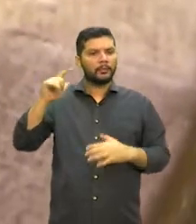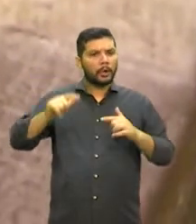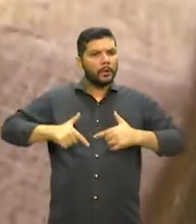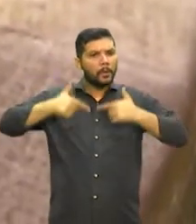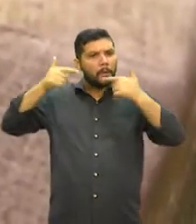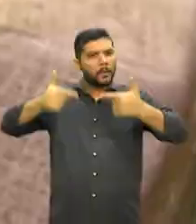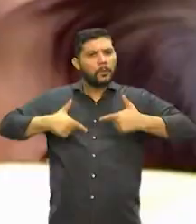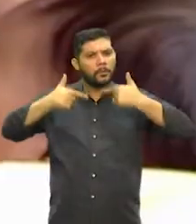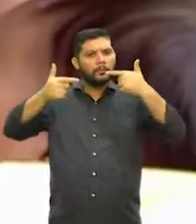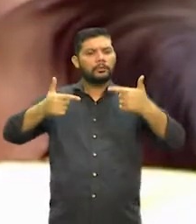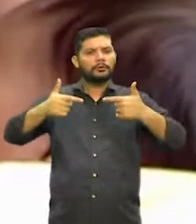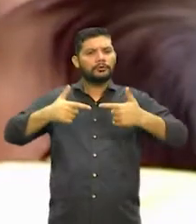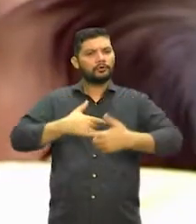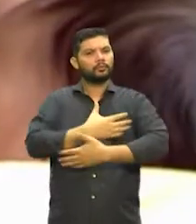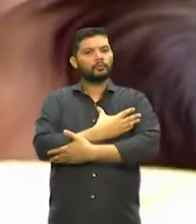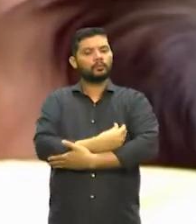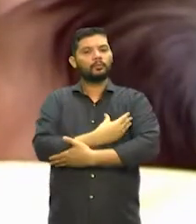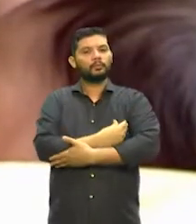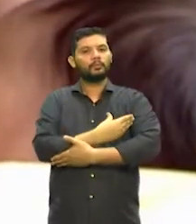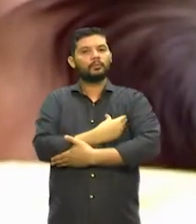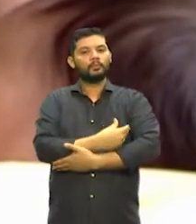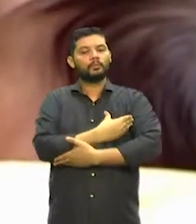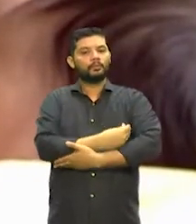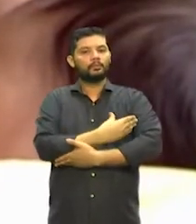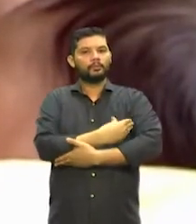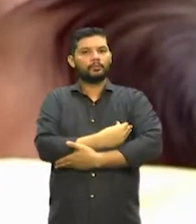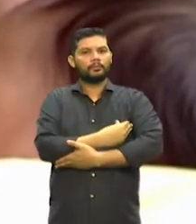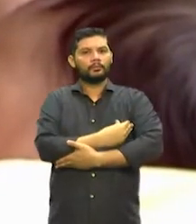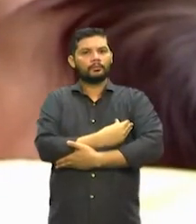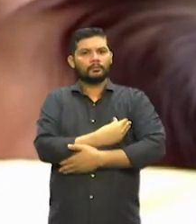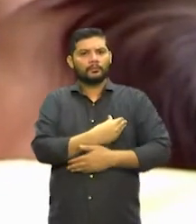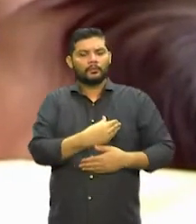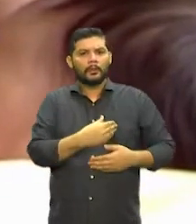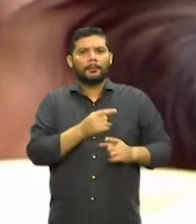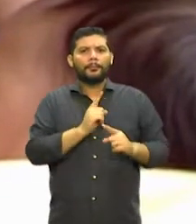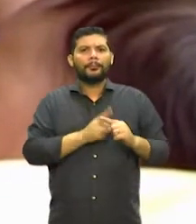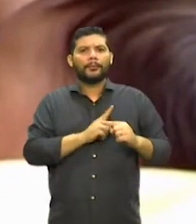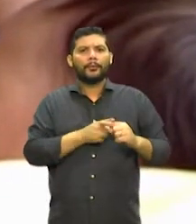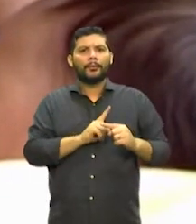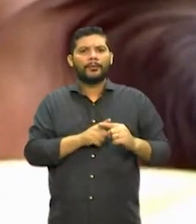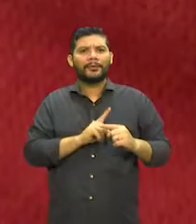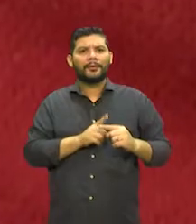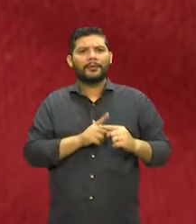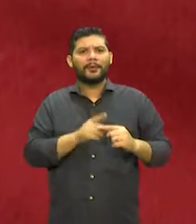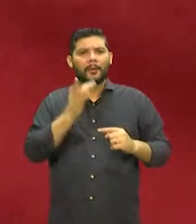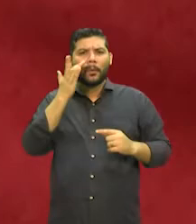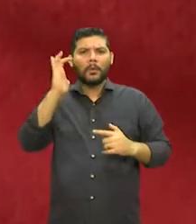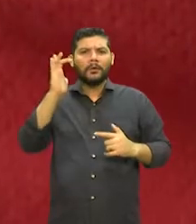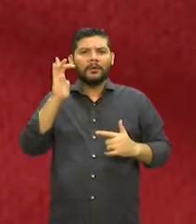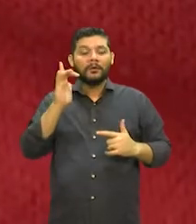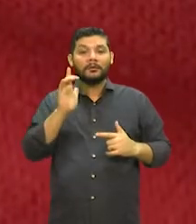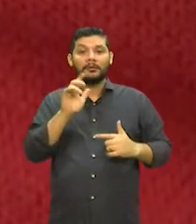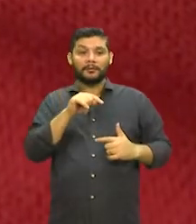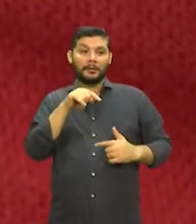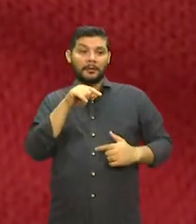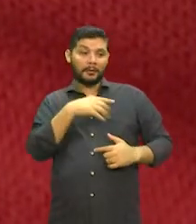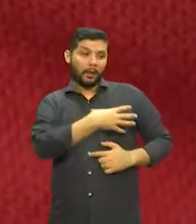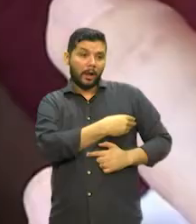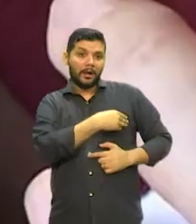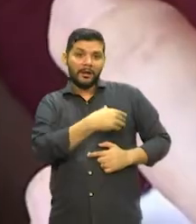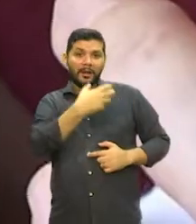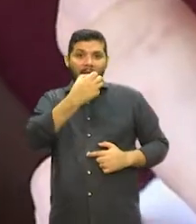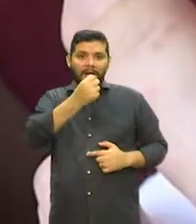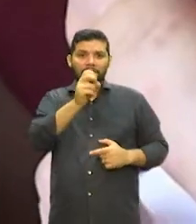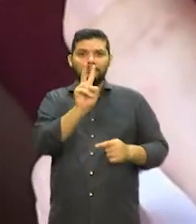ato de amamentar. A cor se refere ao padrão ouro de qualidade do leite materno. Para a Organização Mundial da Saúde,